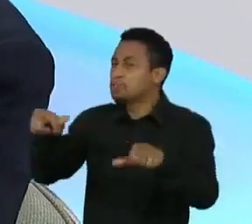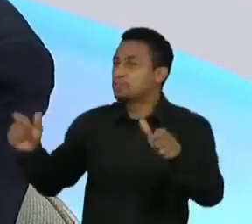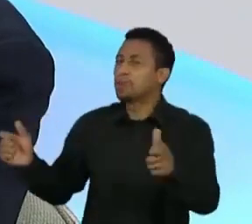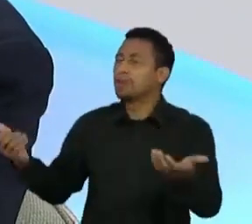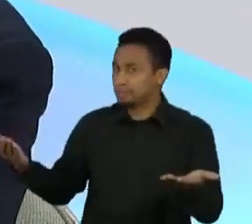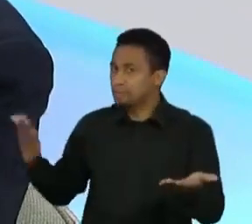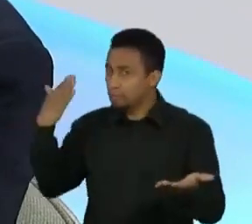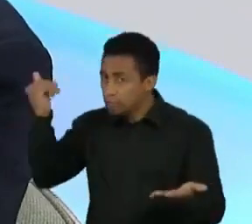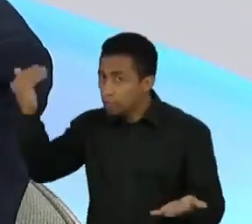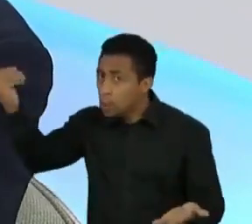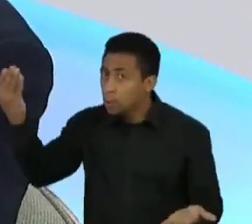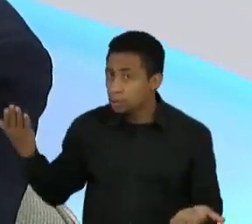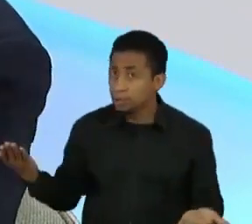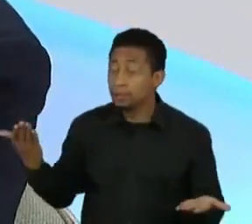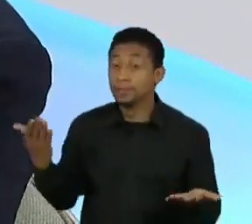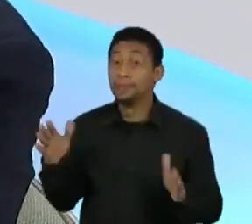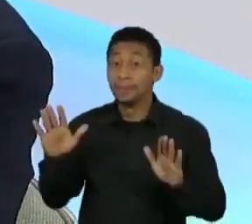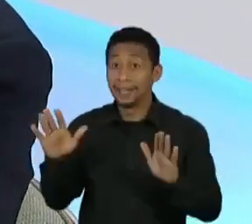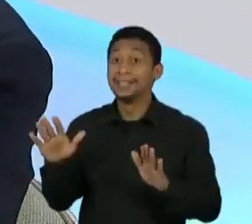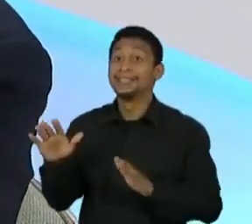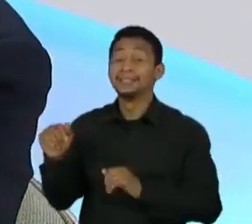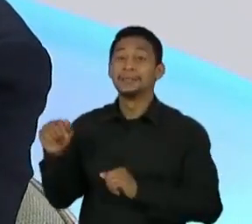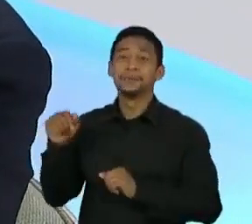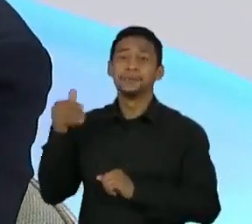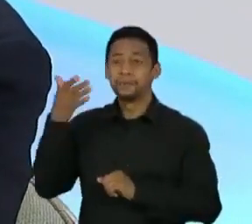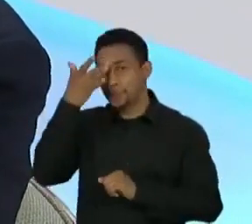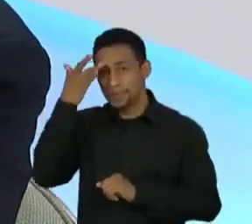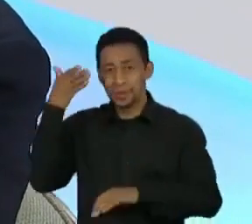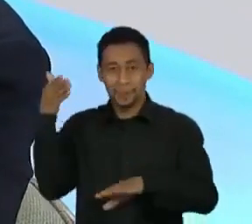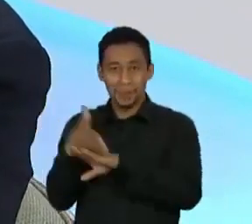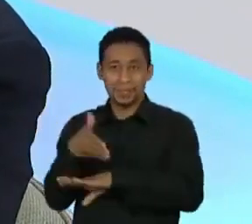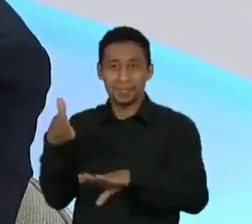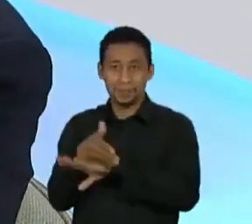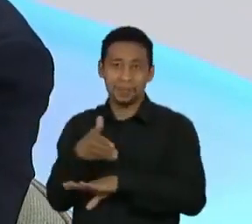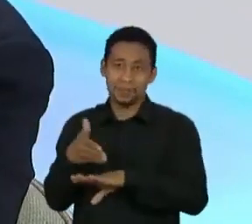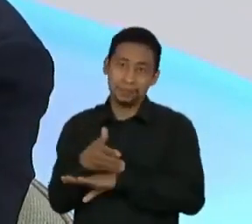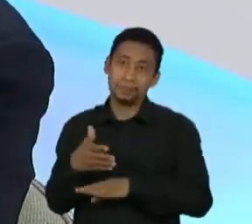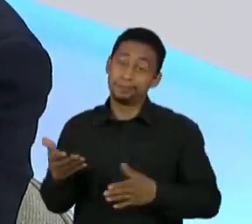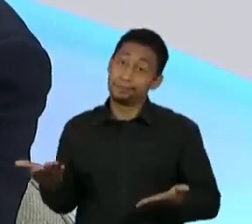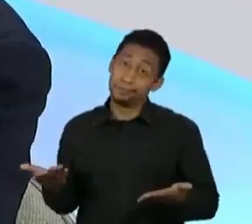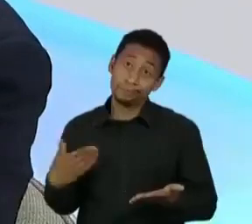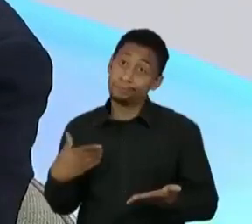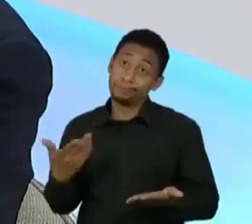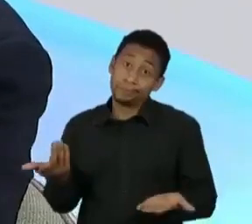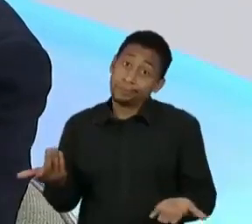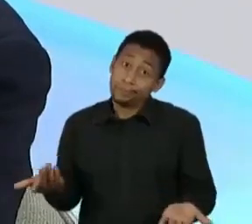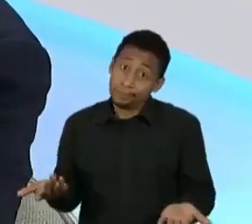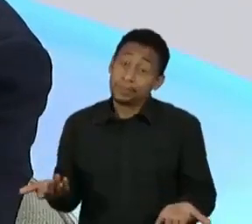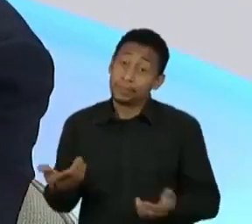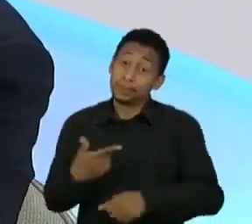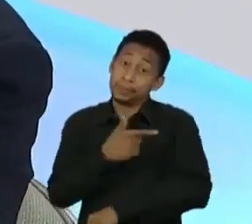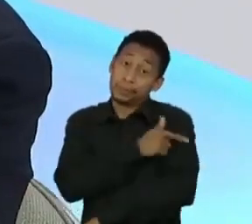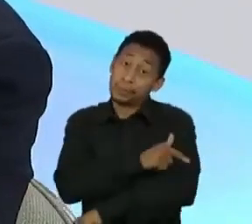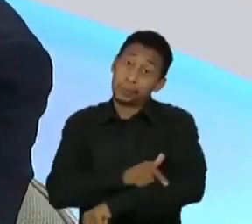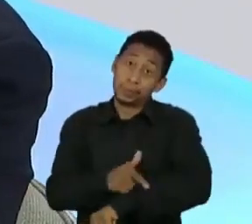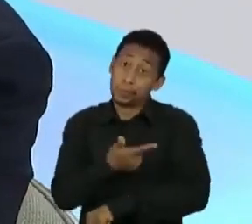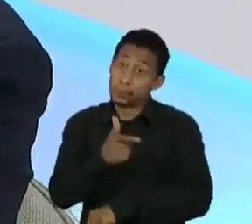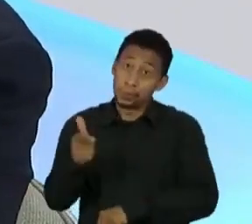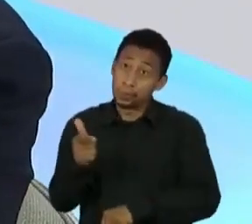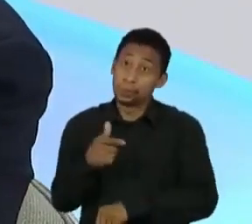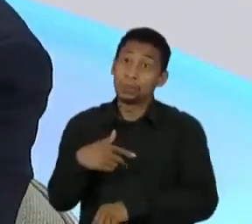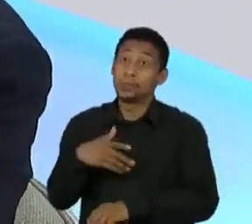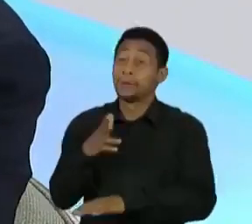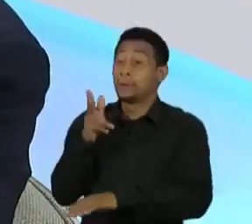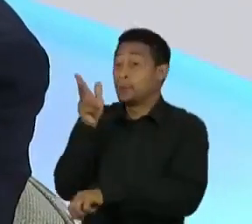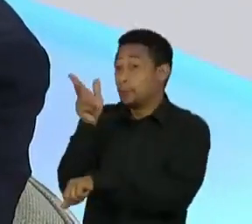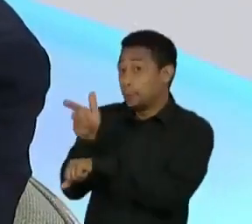não sei qual foi a razão, um dos participantes, na verdade, muito maldosamente, com muita franqueza, colocou só a